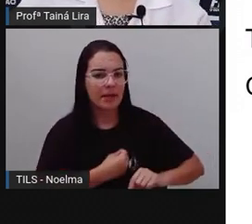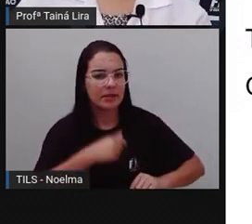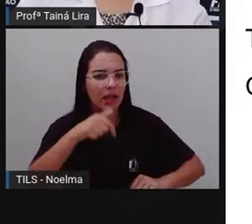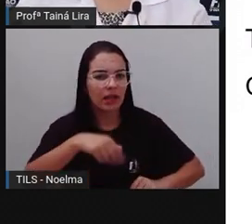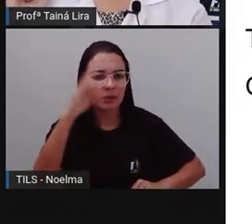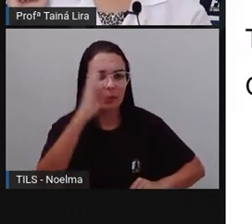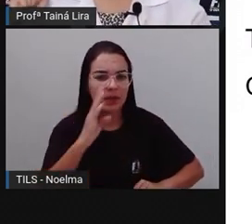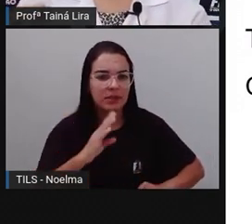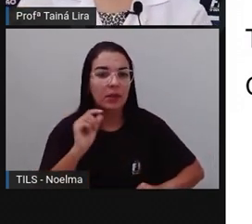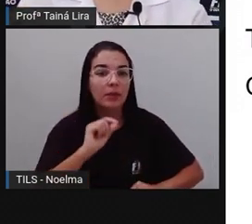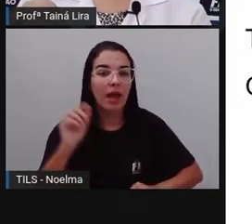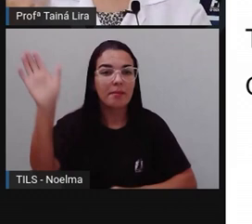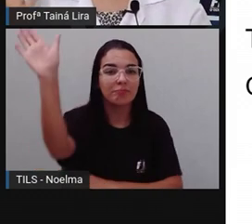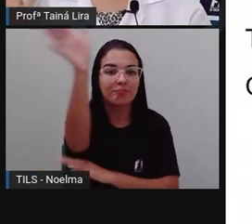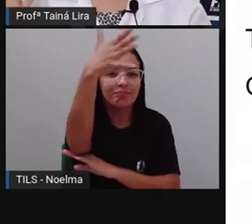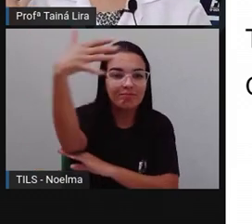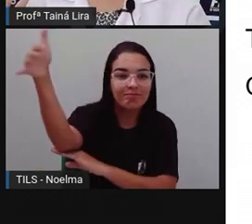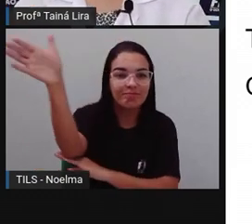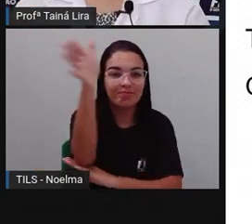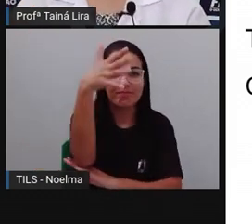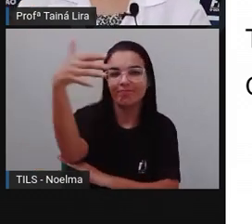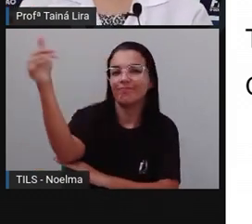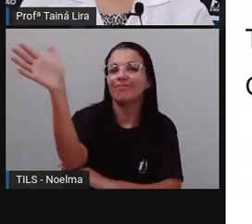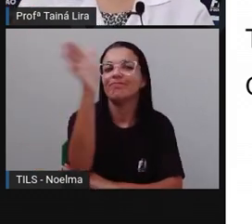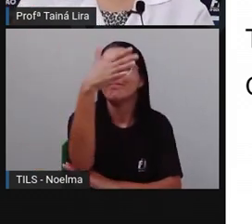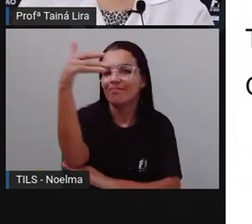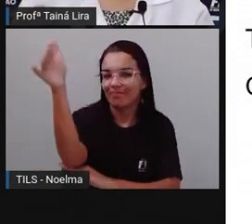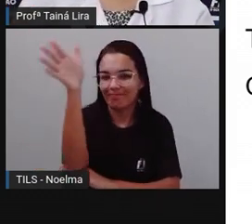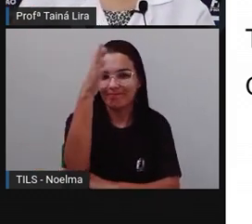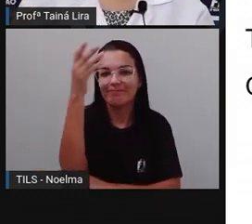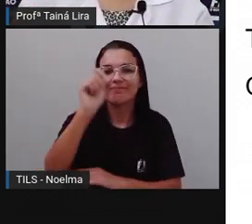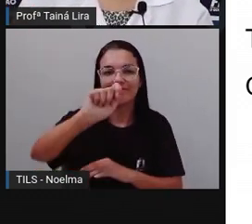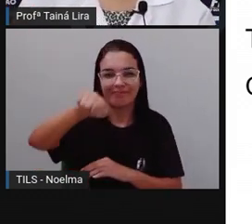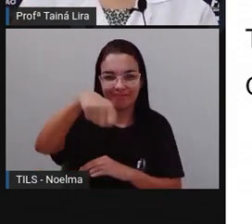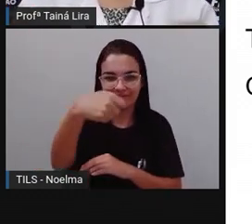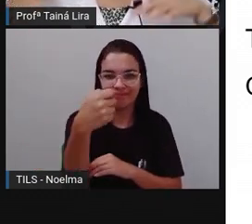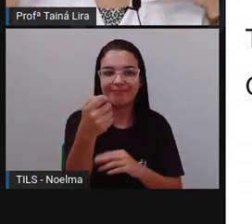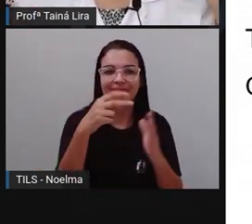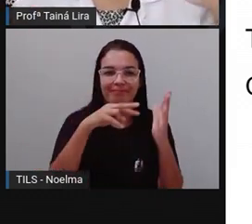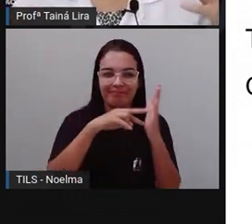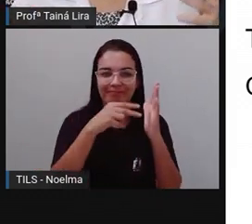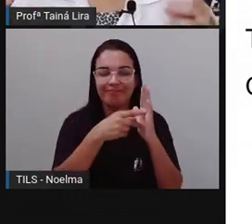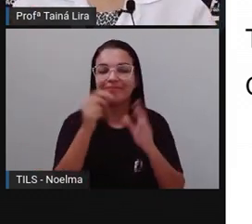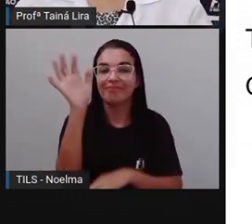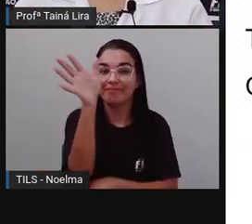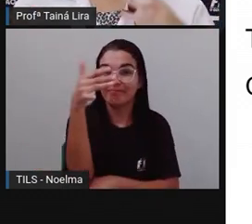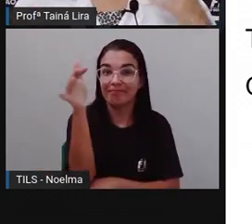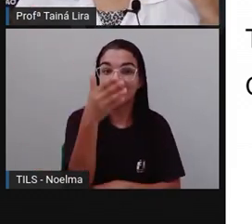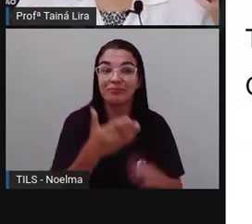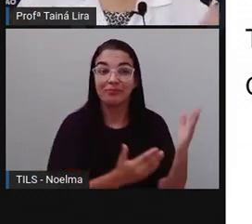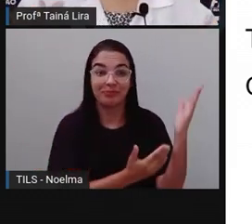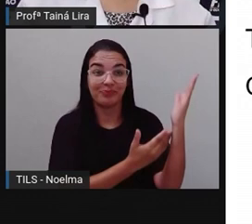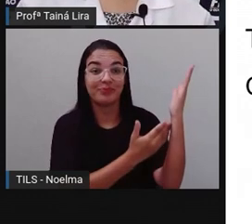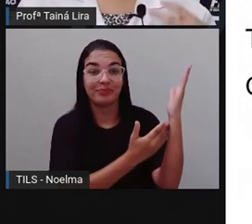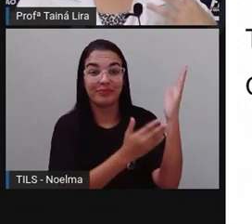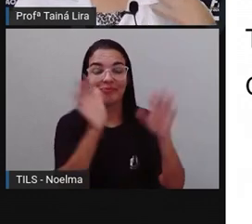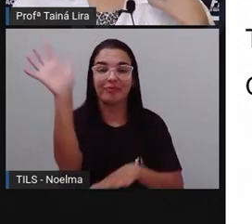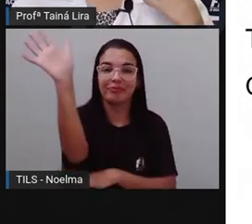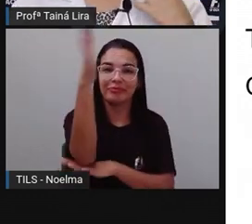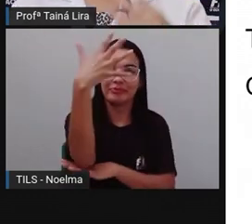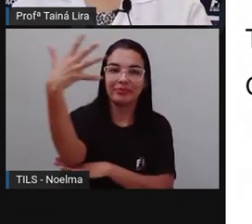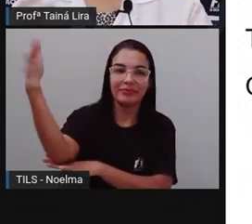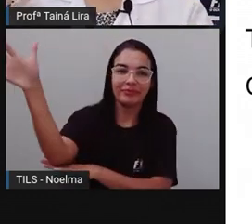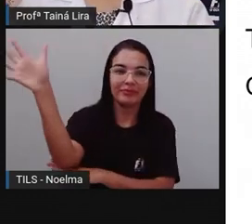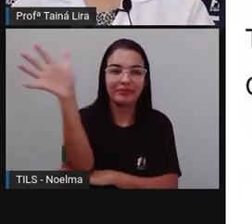no Brasil, Que é a palmeira, Que é uma planta tropical. Então, ela se adapta bem, né?